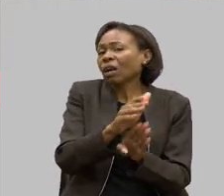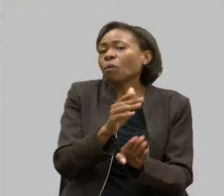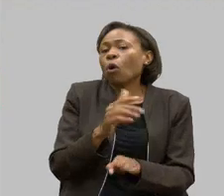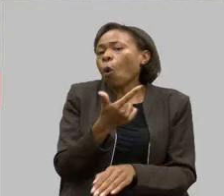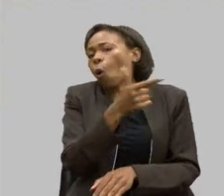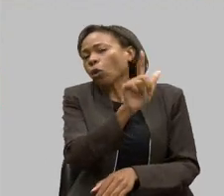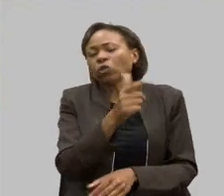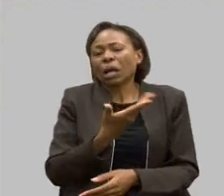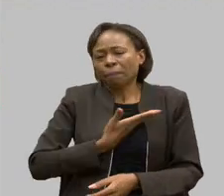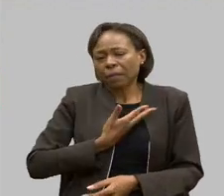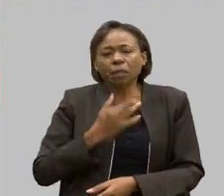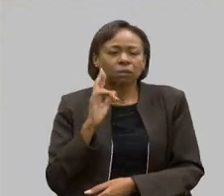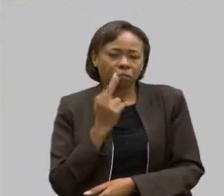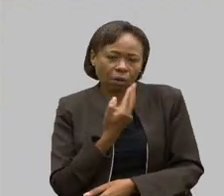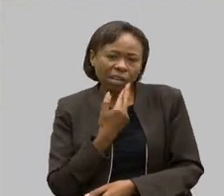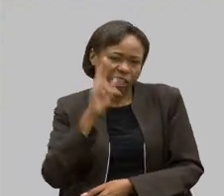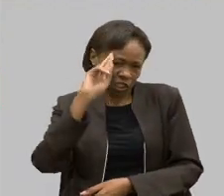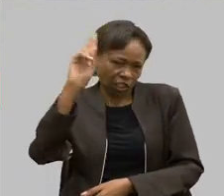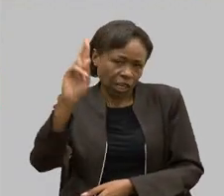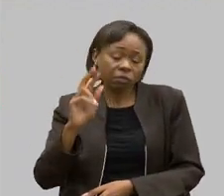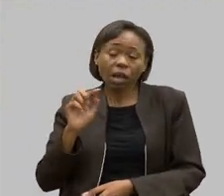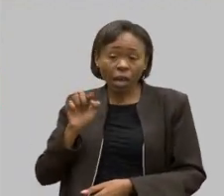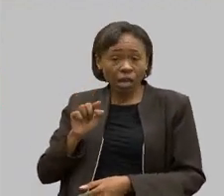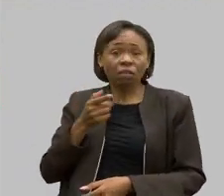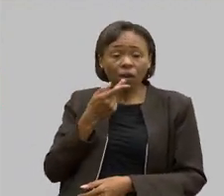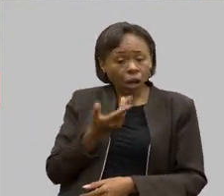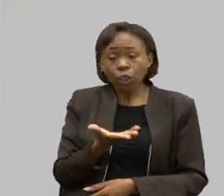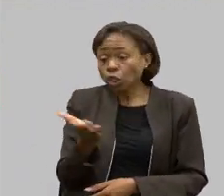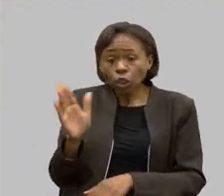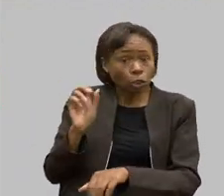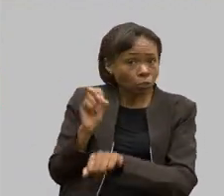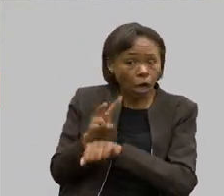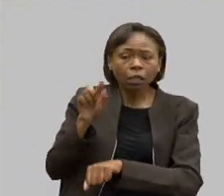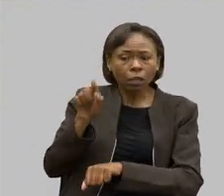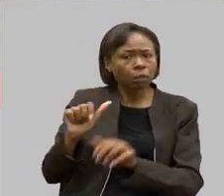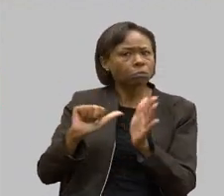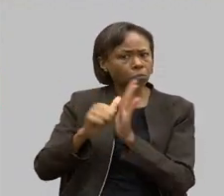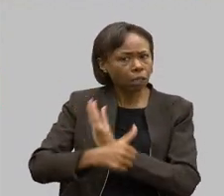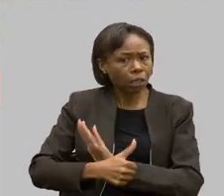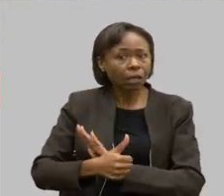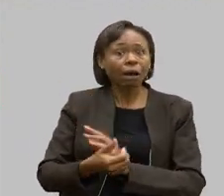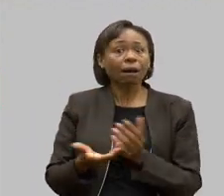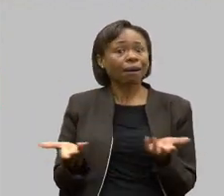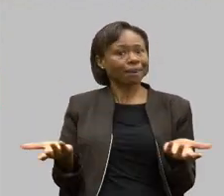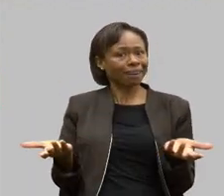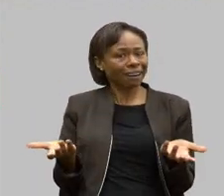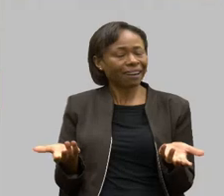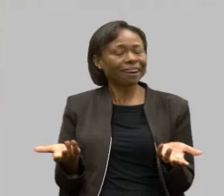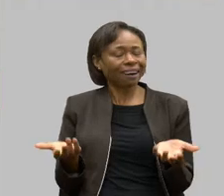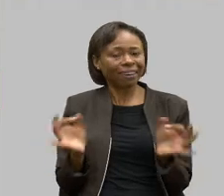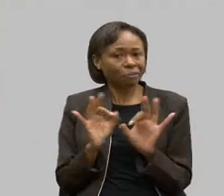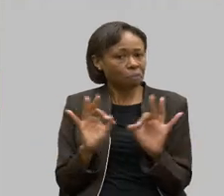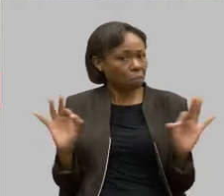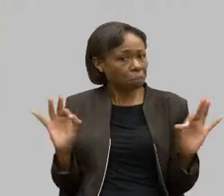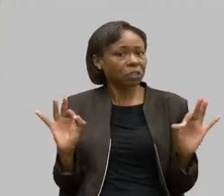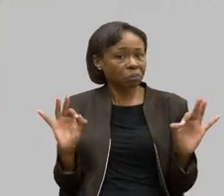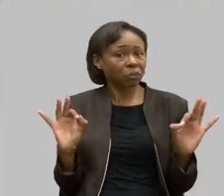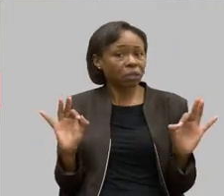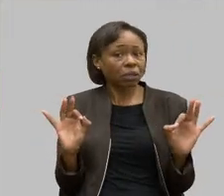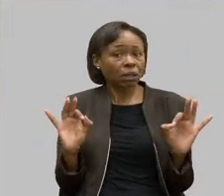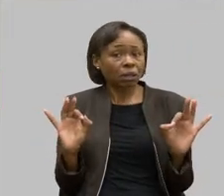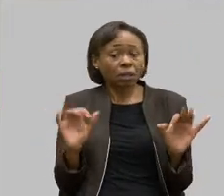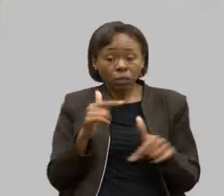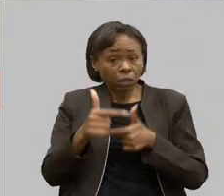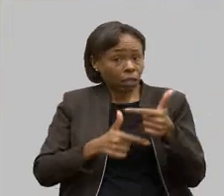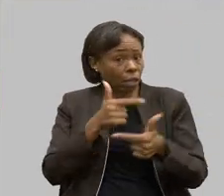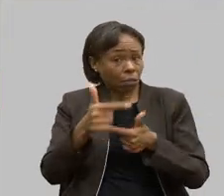façam essa contratação. Olha que coisa fantástica. O mercado de trabalho se abrindo para eles e que são capazes,